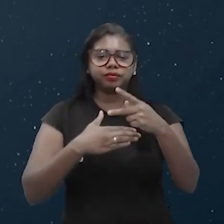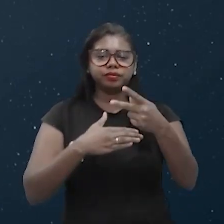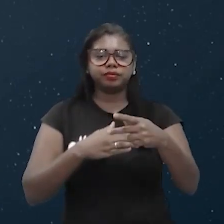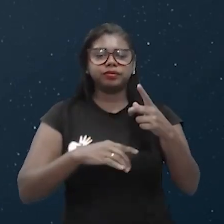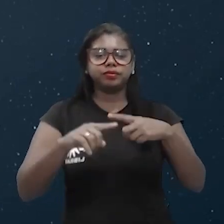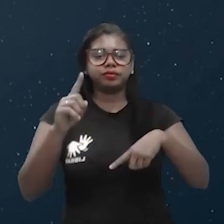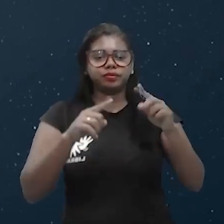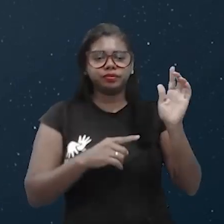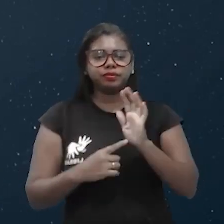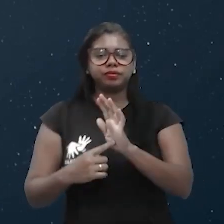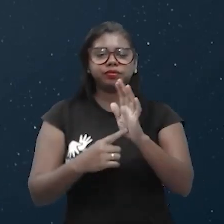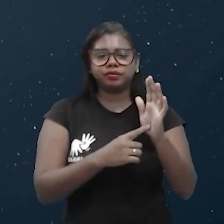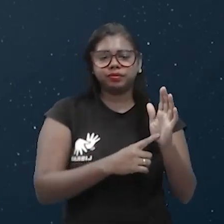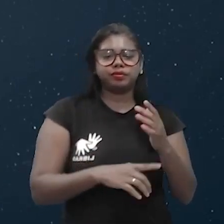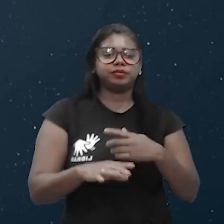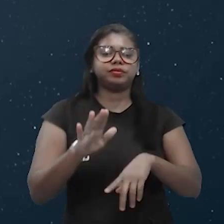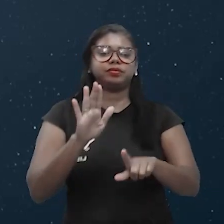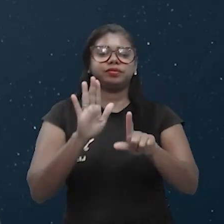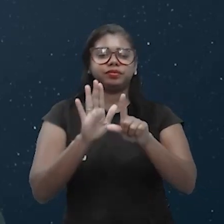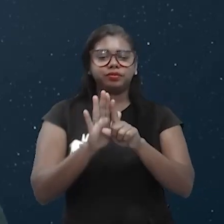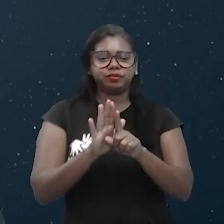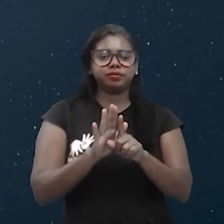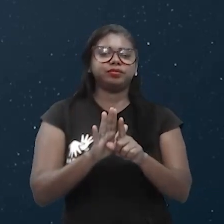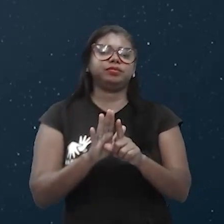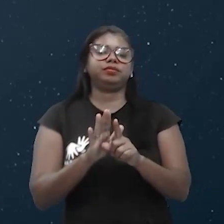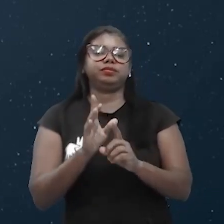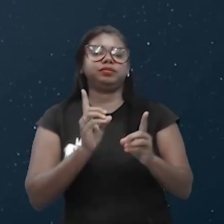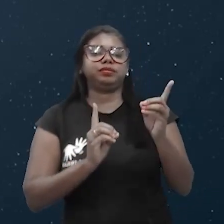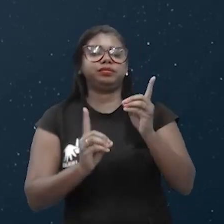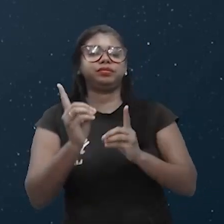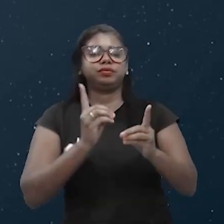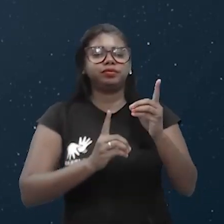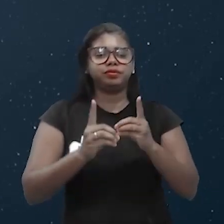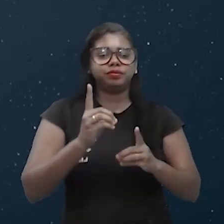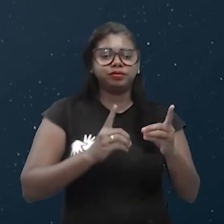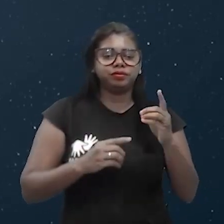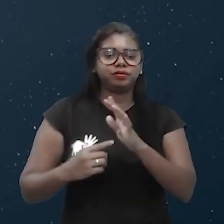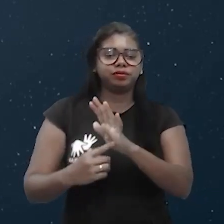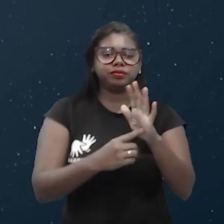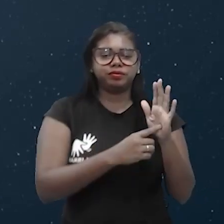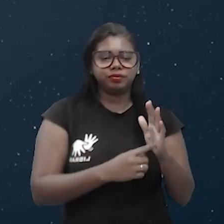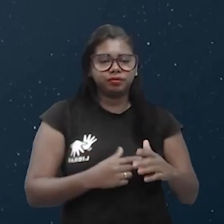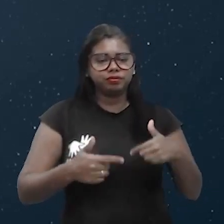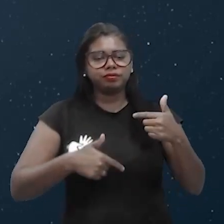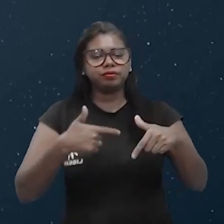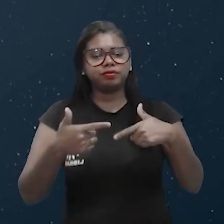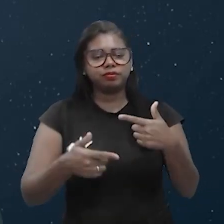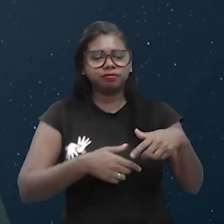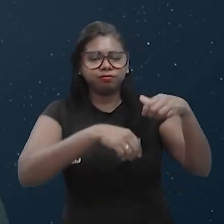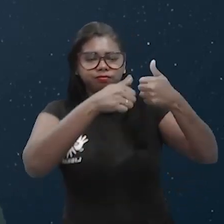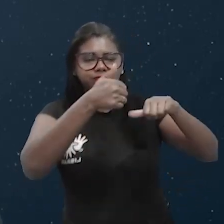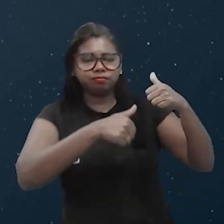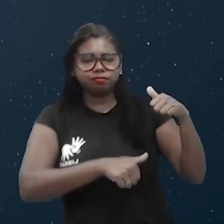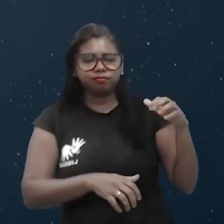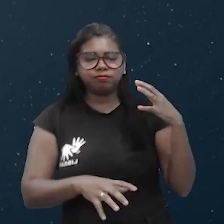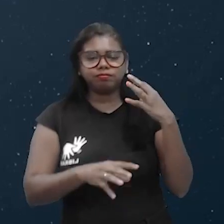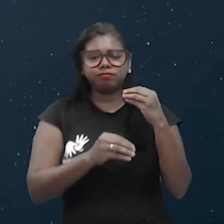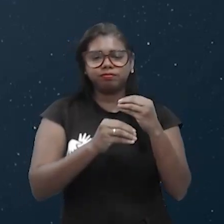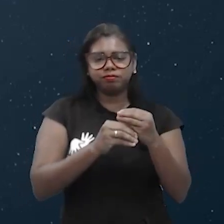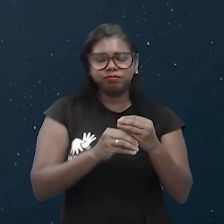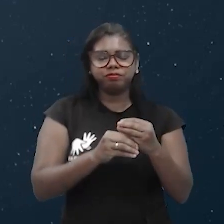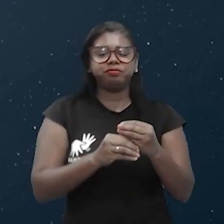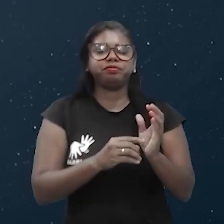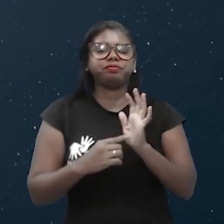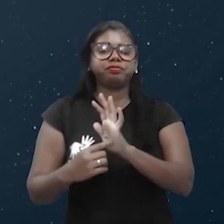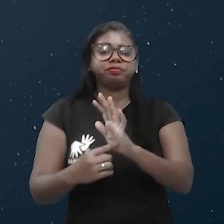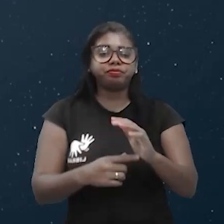primeira lei da termodinâmica. Por exemplo, quando a gente fala do trabalho, quando a gente analisa o trabalho, esse trabalho ele